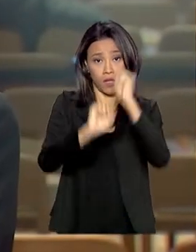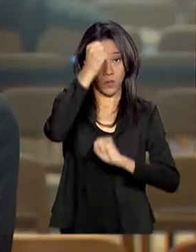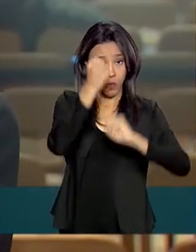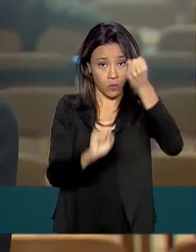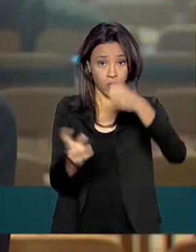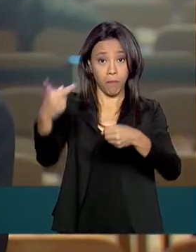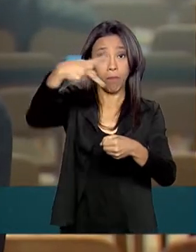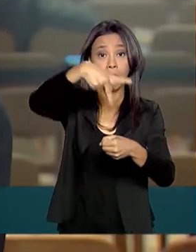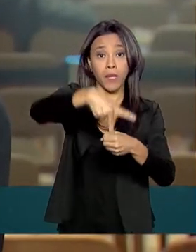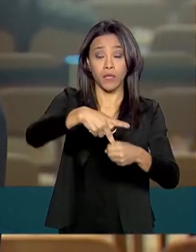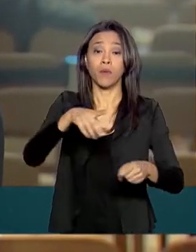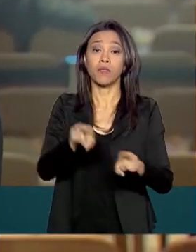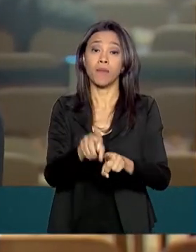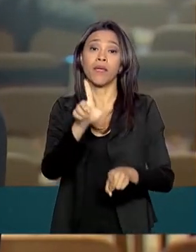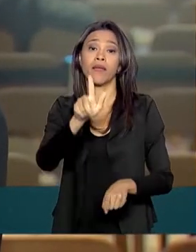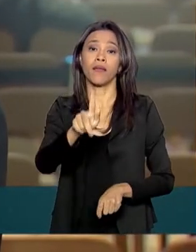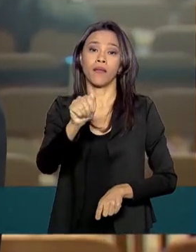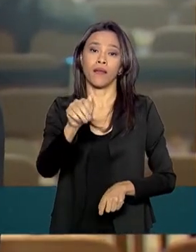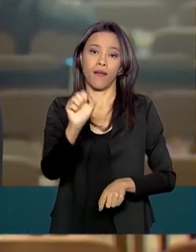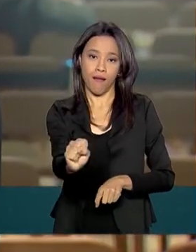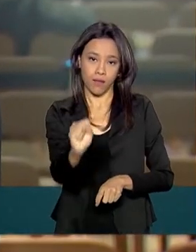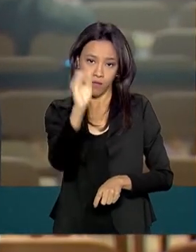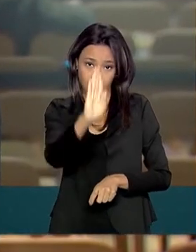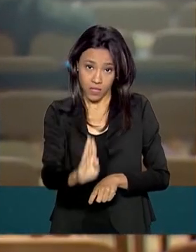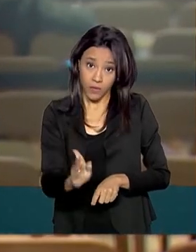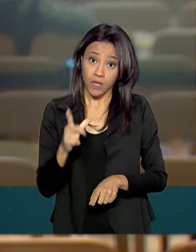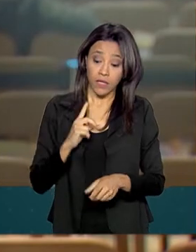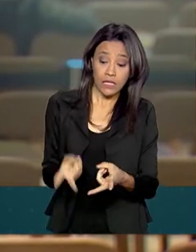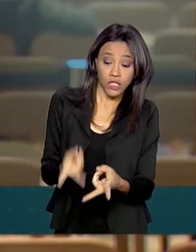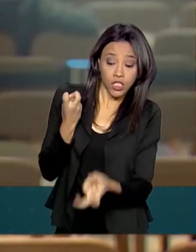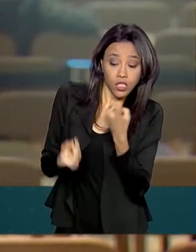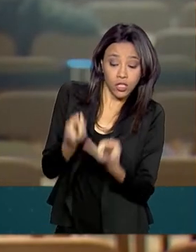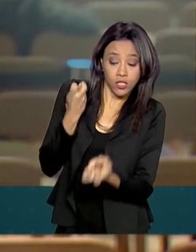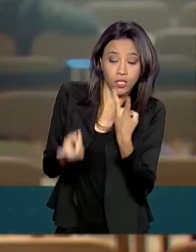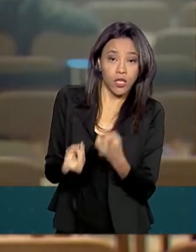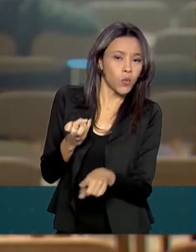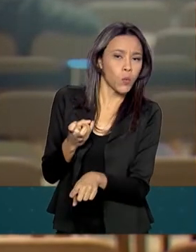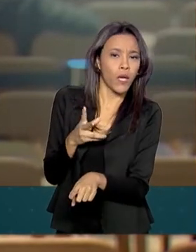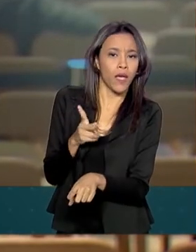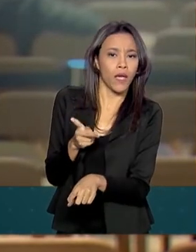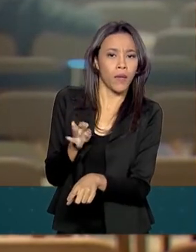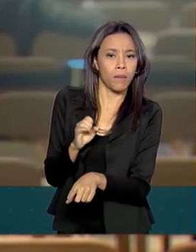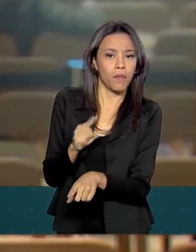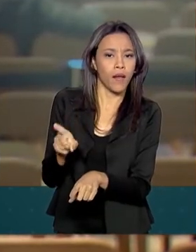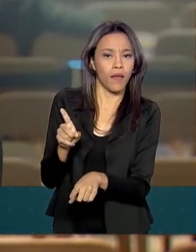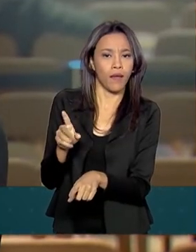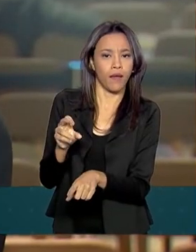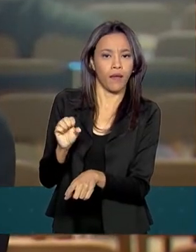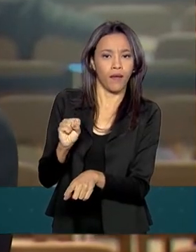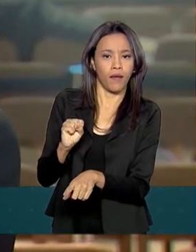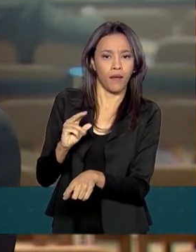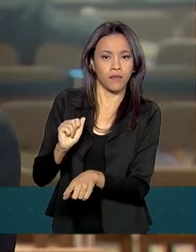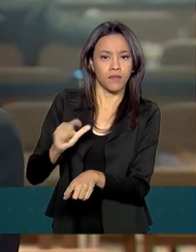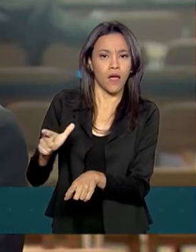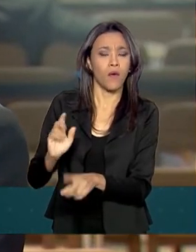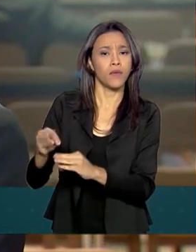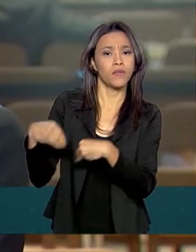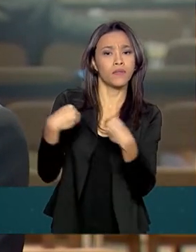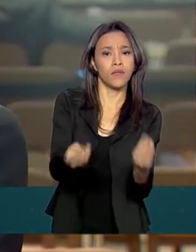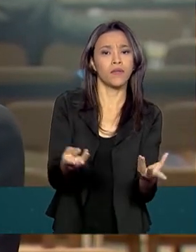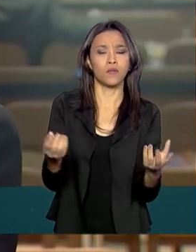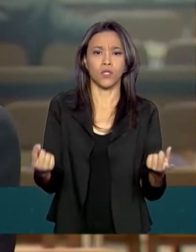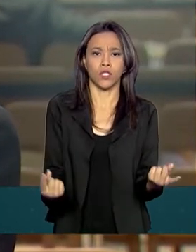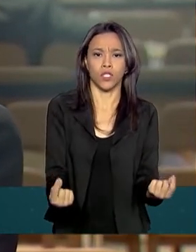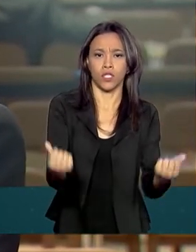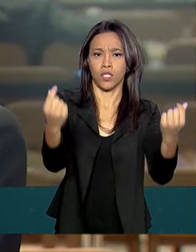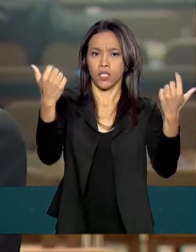traduzindo recursos que existem no pré-sal em riqueza, emprego, renda para os brasileiros. Durante